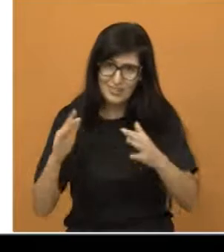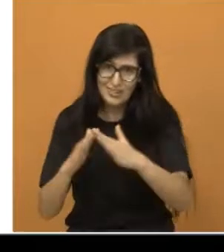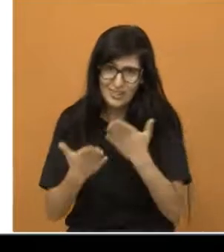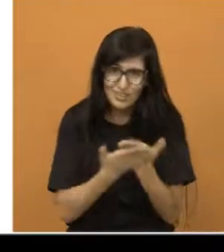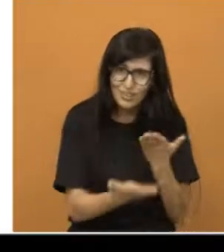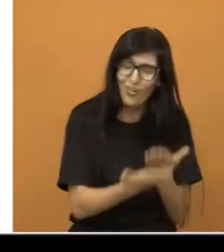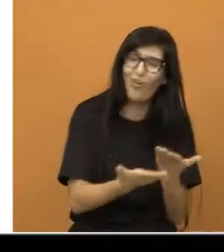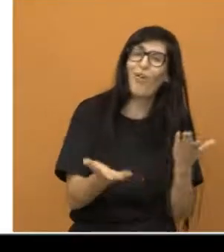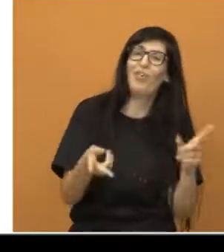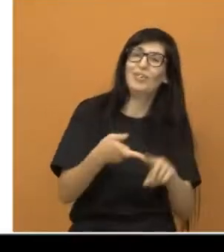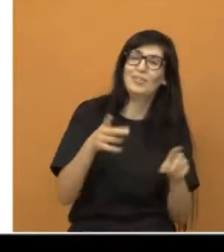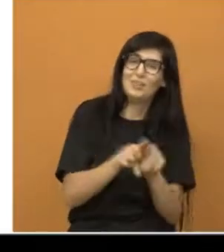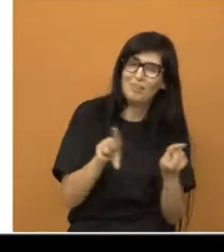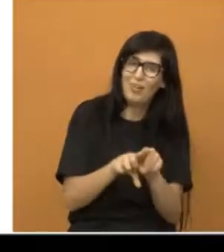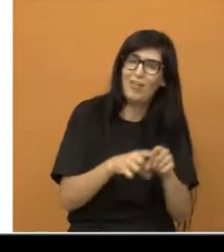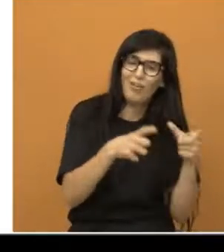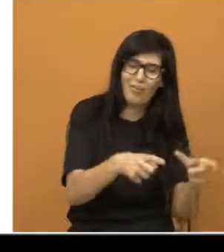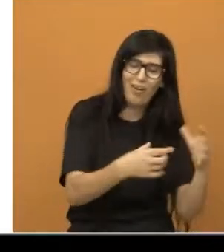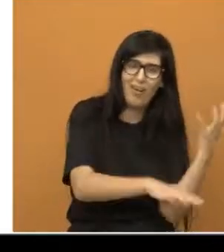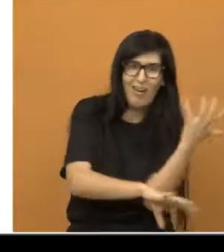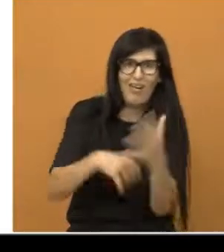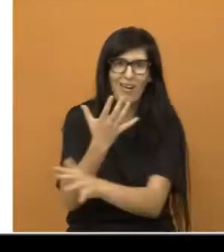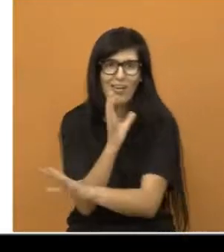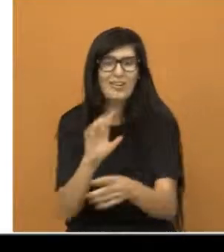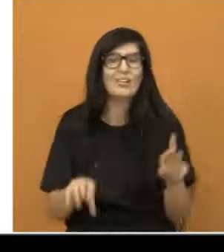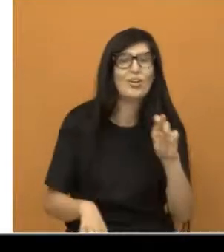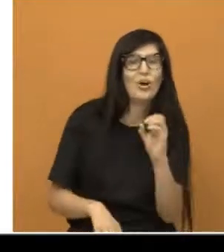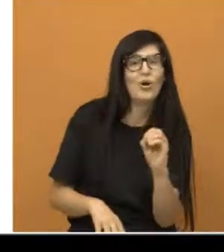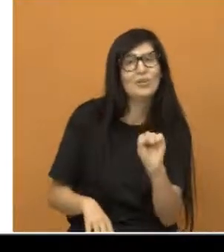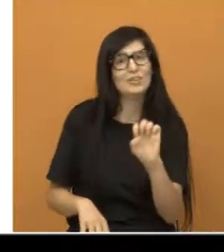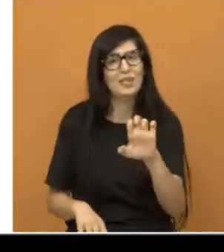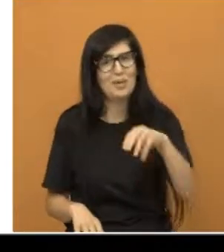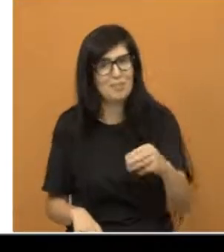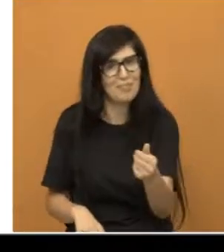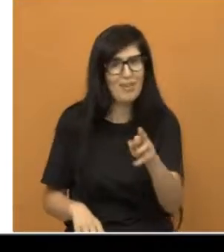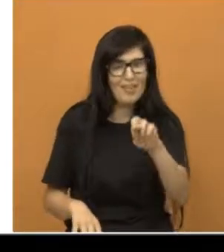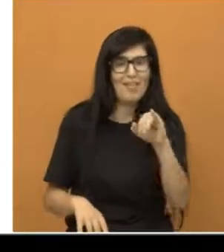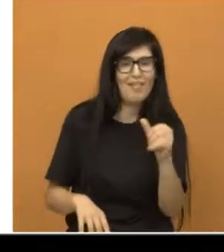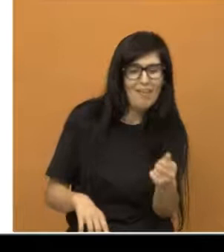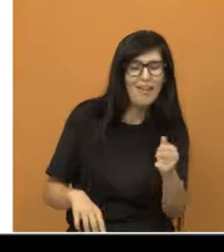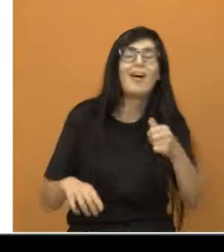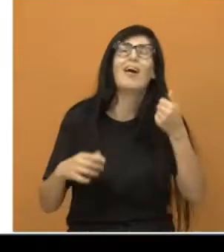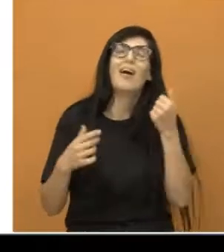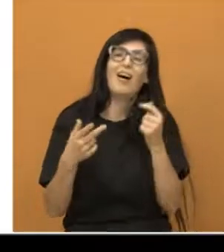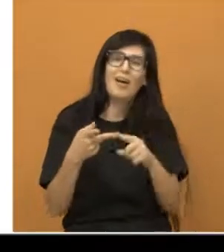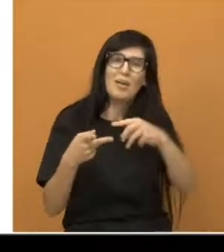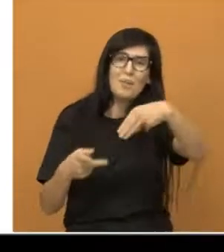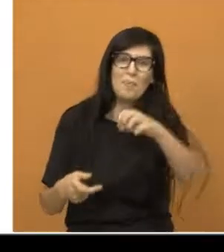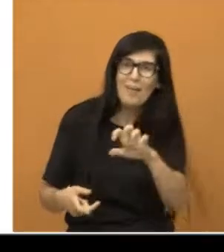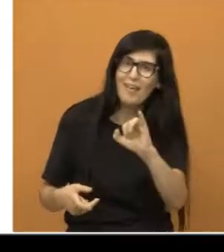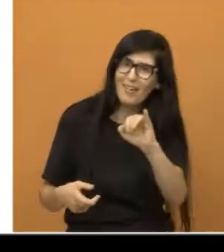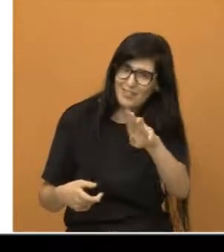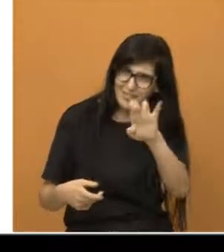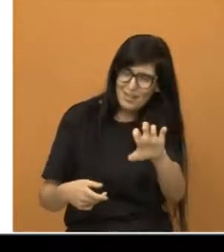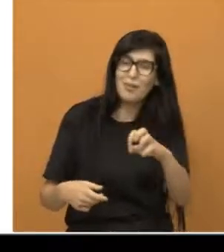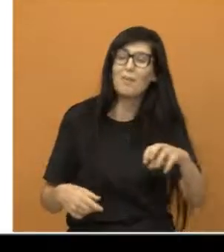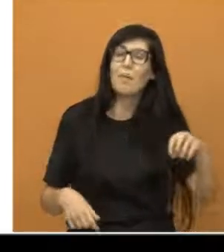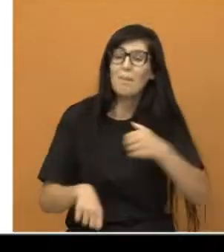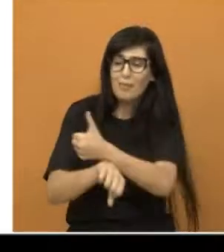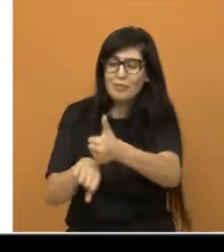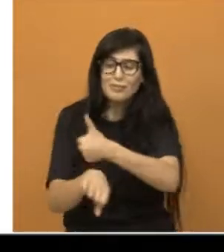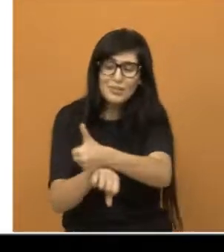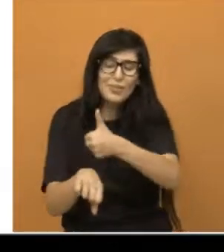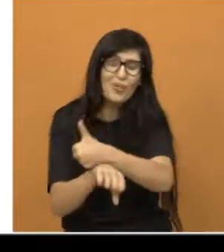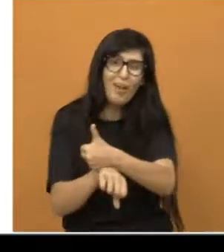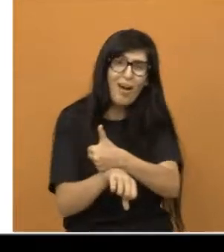semana no Viveiro, a Joana Aranha e a Rosemara, e mais a Meire, e os outros contadores de histórias, participaram